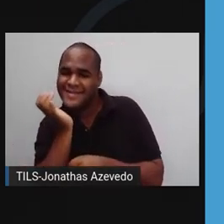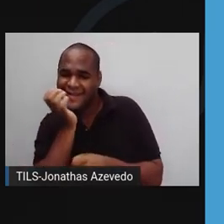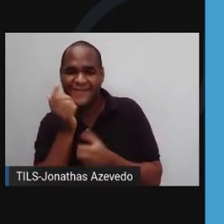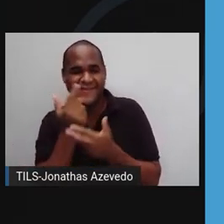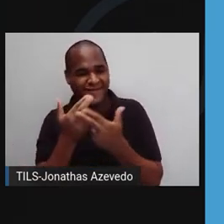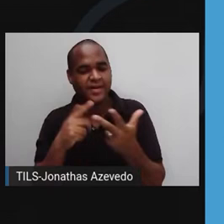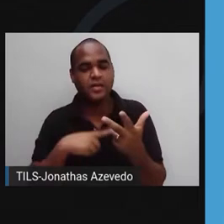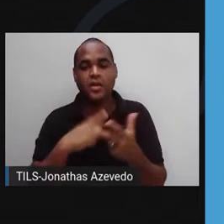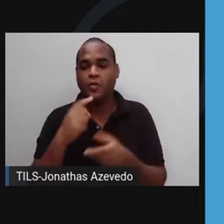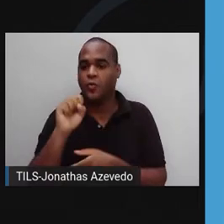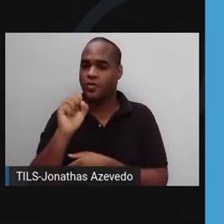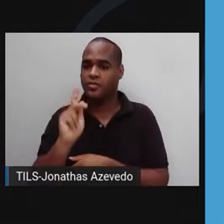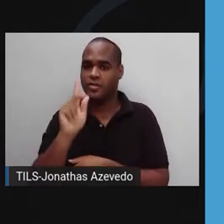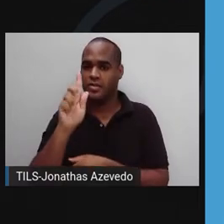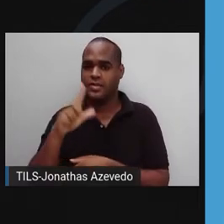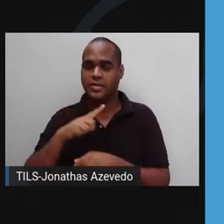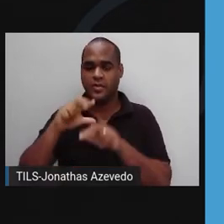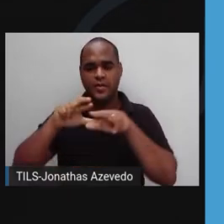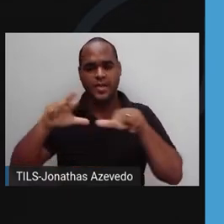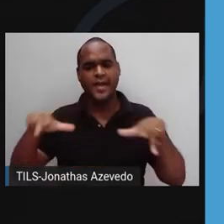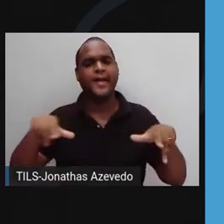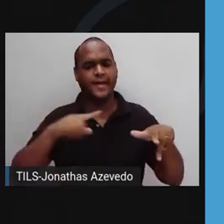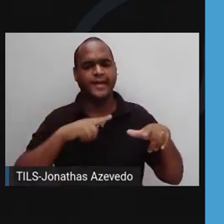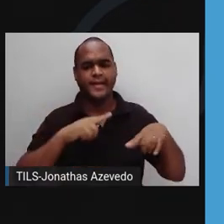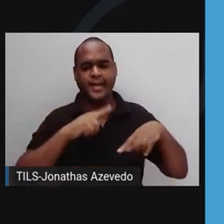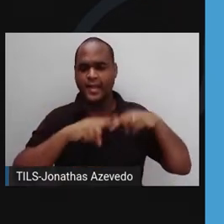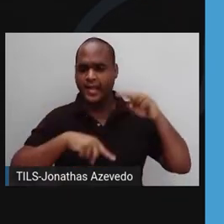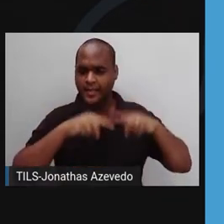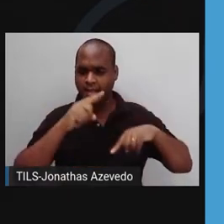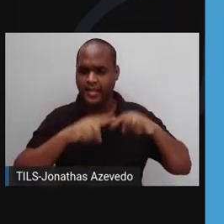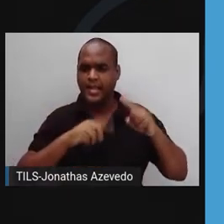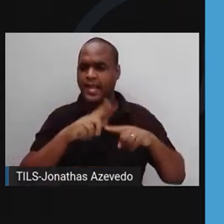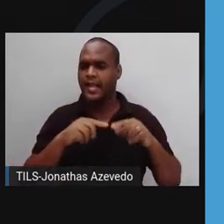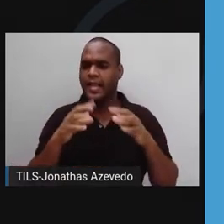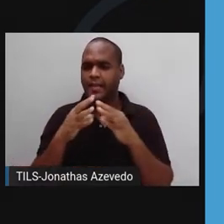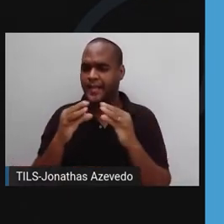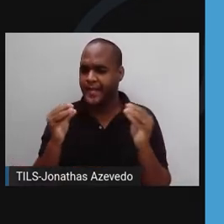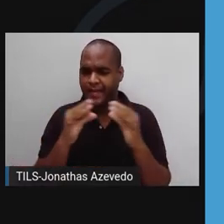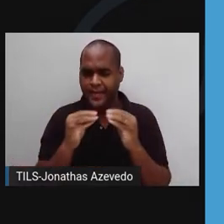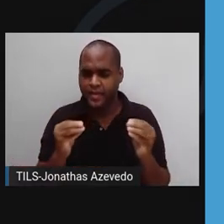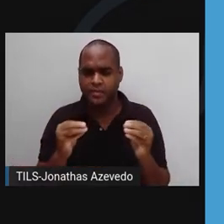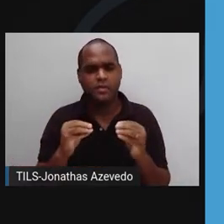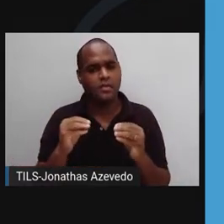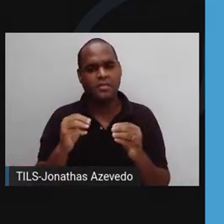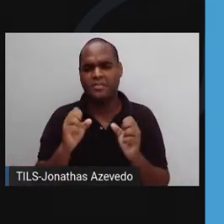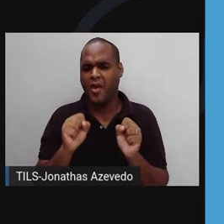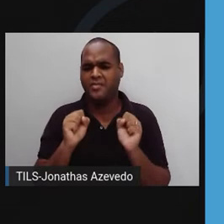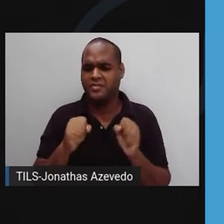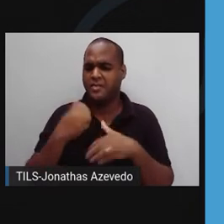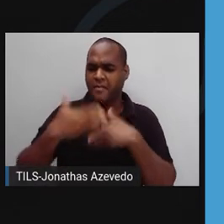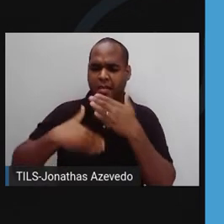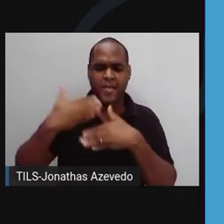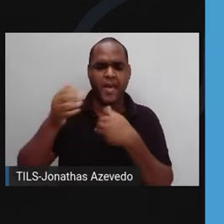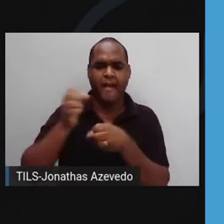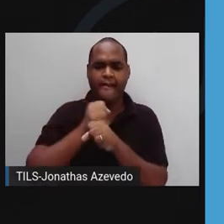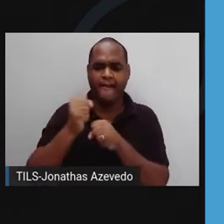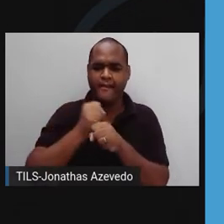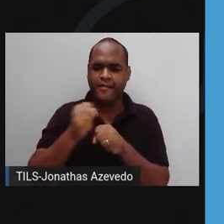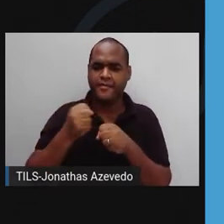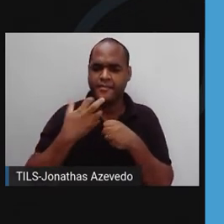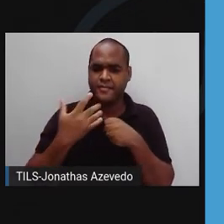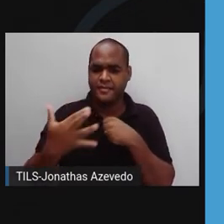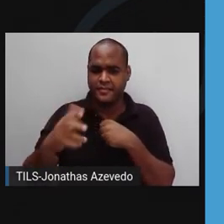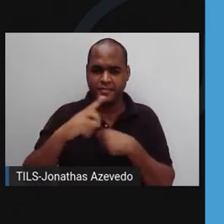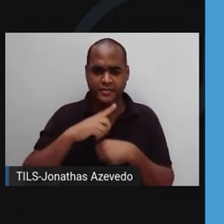8 quilos. E diferente de outros materiais, o plástico não enferruja ou apodrece. Ele pode durar por séculos, mesmo quando precisamos dele por apenas